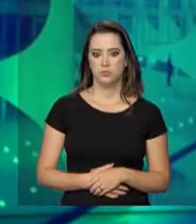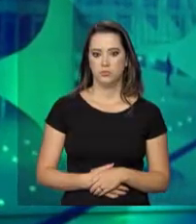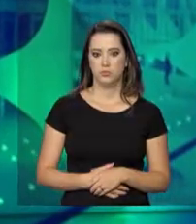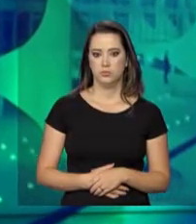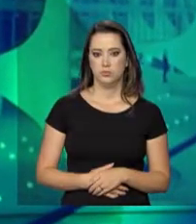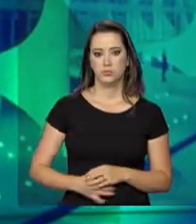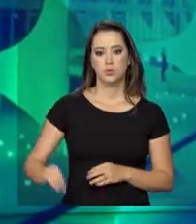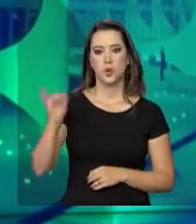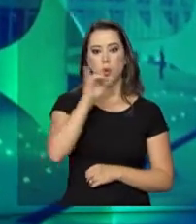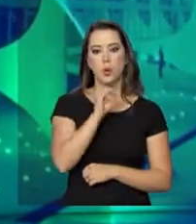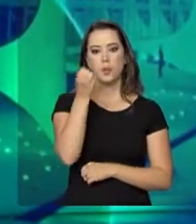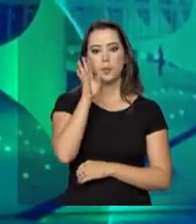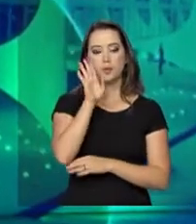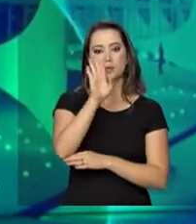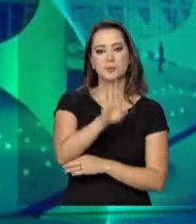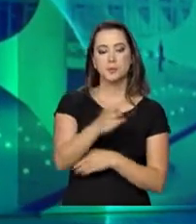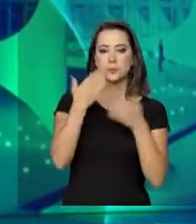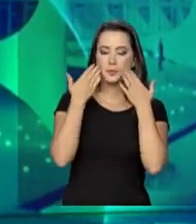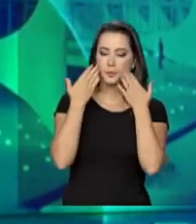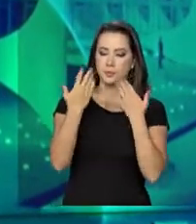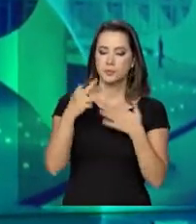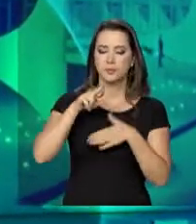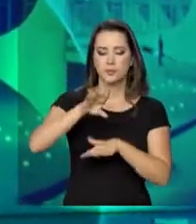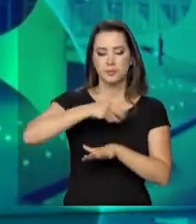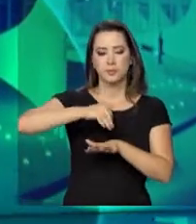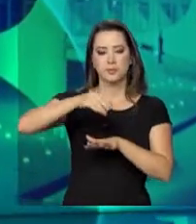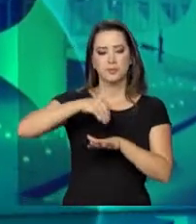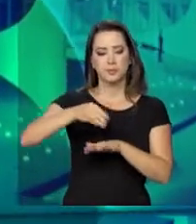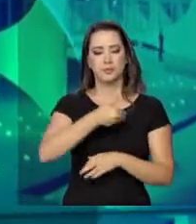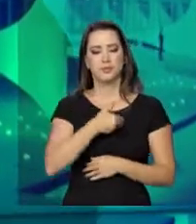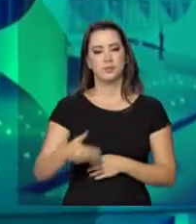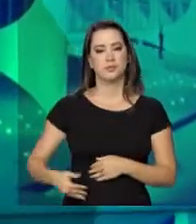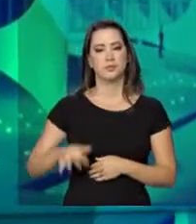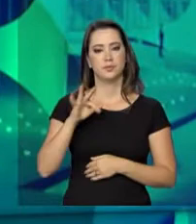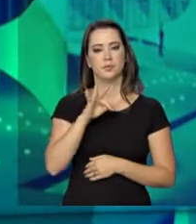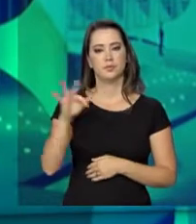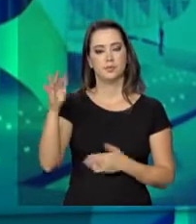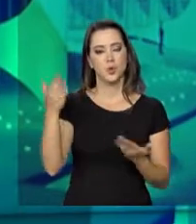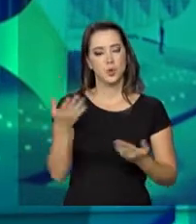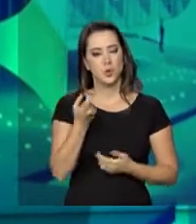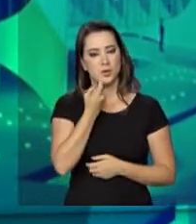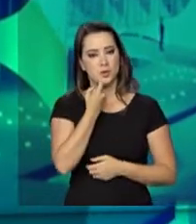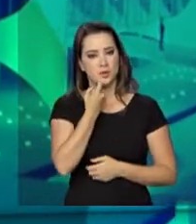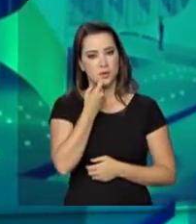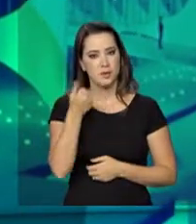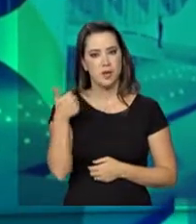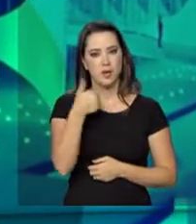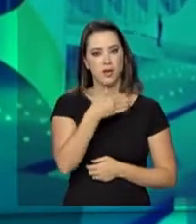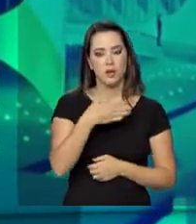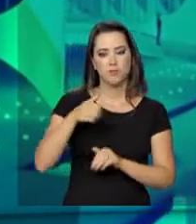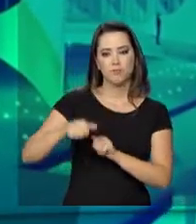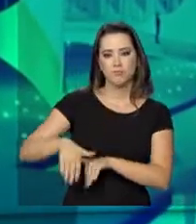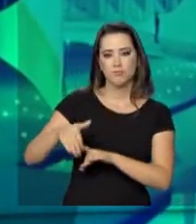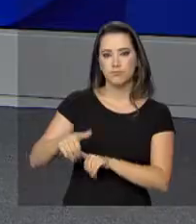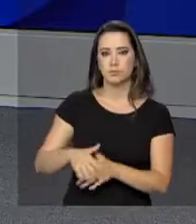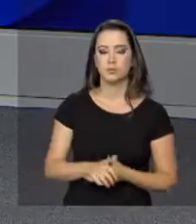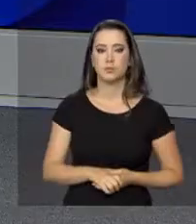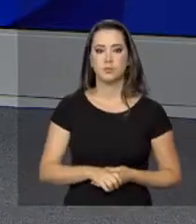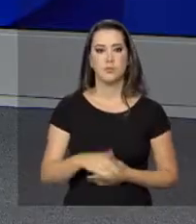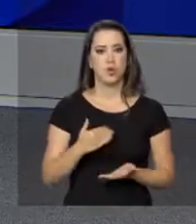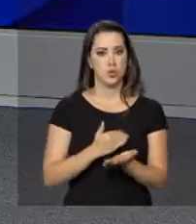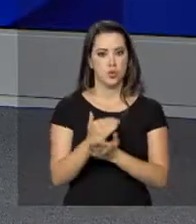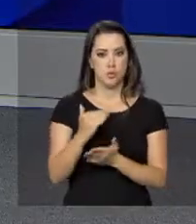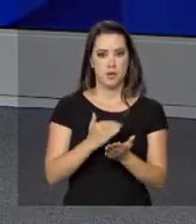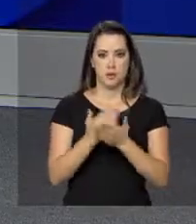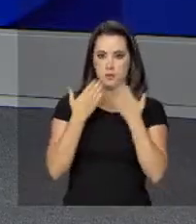Olá, boa tarde. Acompanhe agora com a gente as notícias do governo federal desta sexta-feira, 14 de setembro. A gente